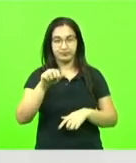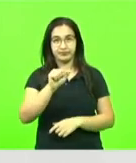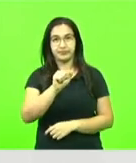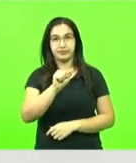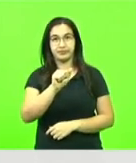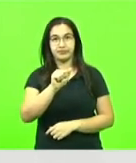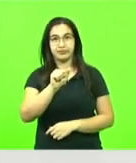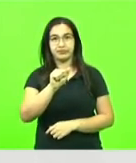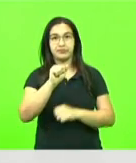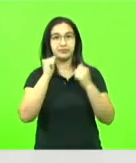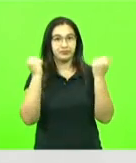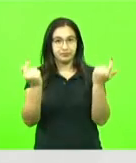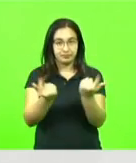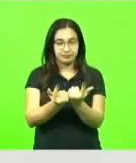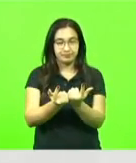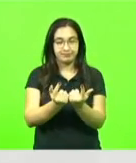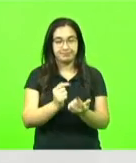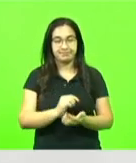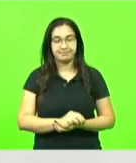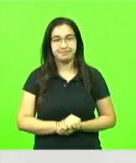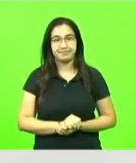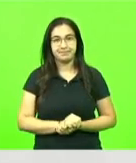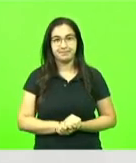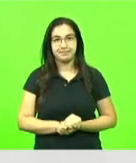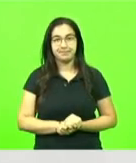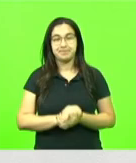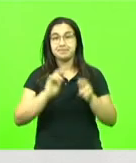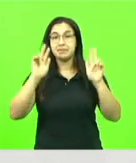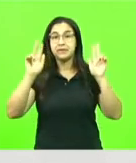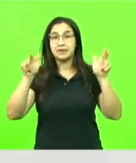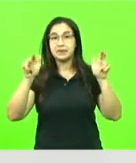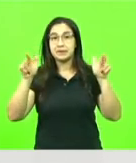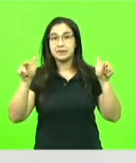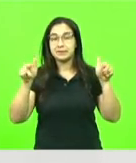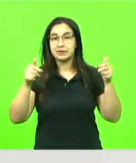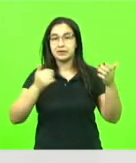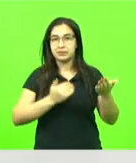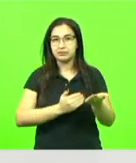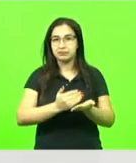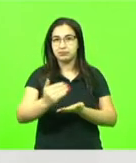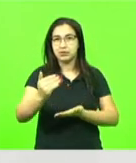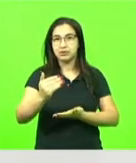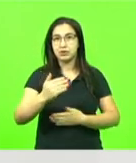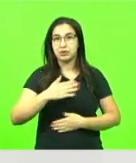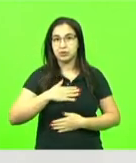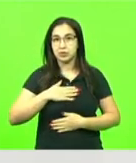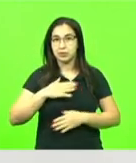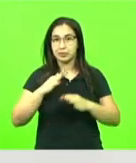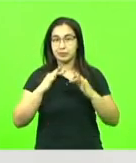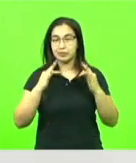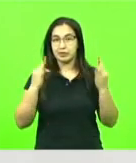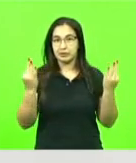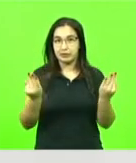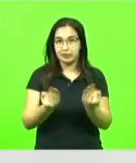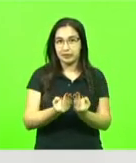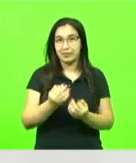Catarina. Vou falar sobre um tema que me é familiar, segurança pública.